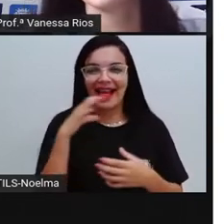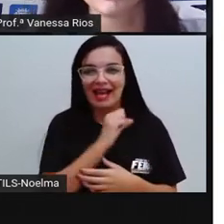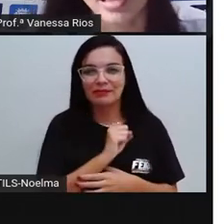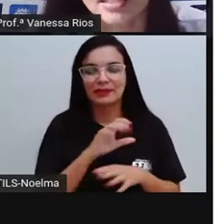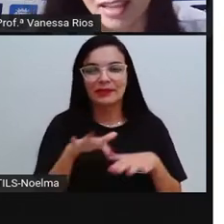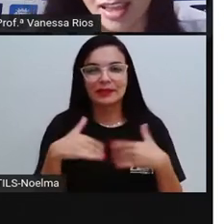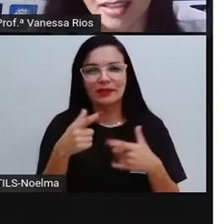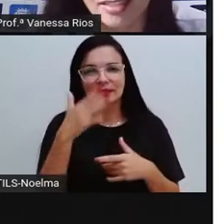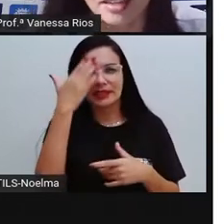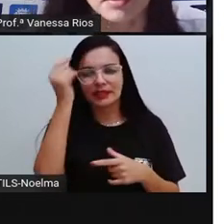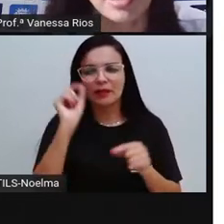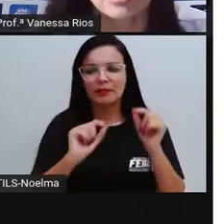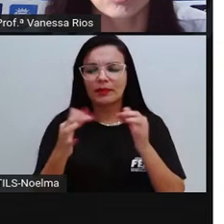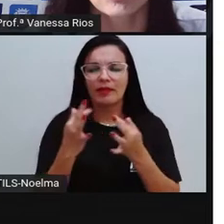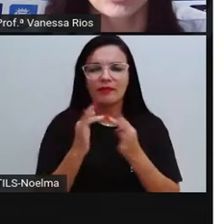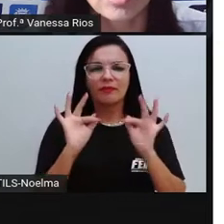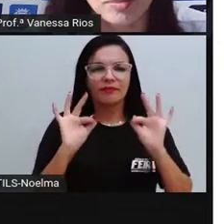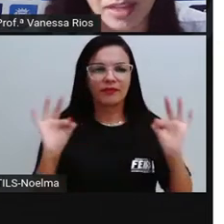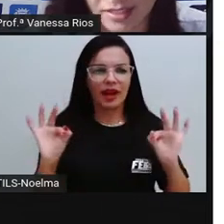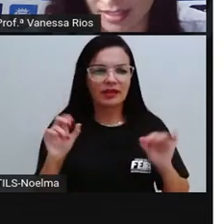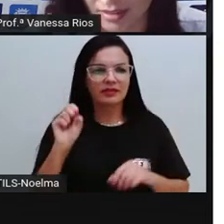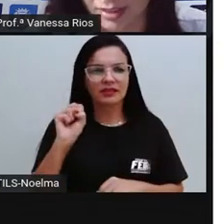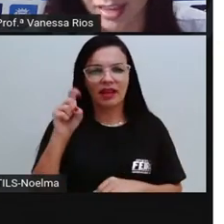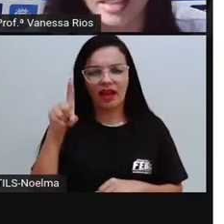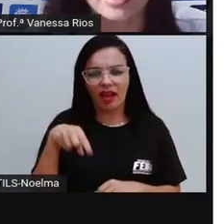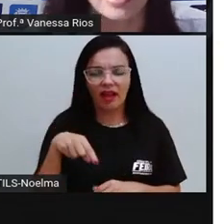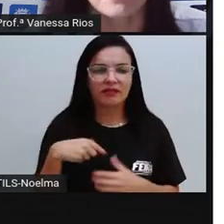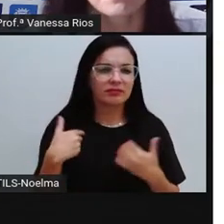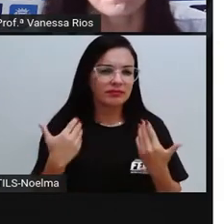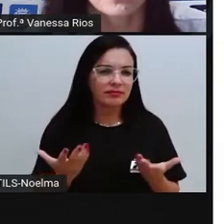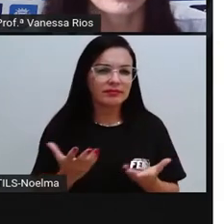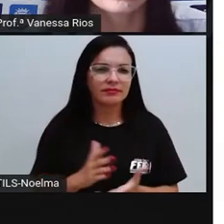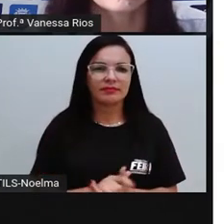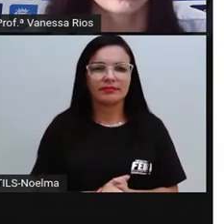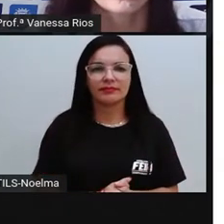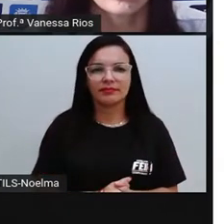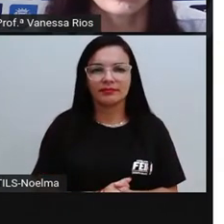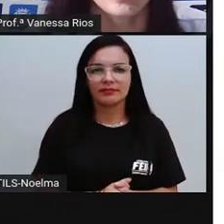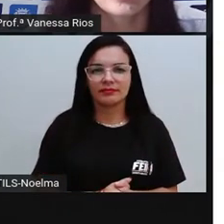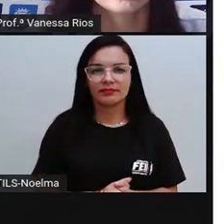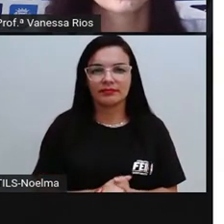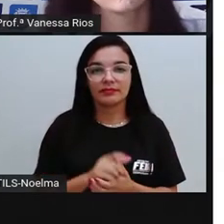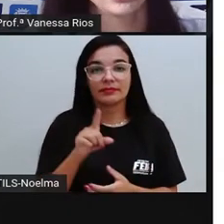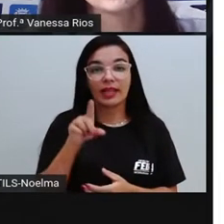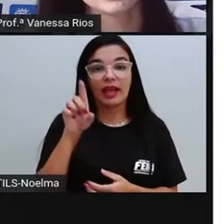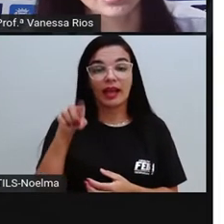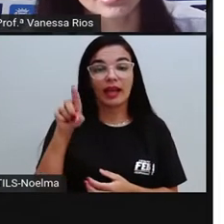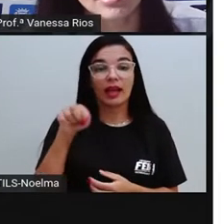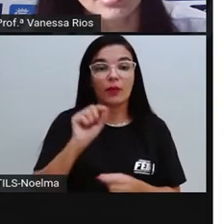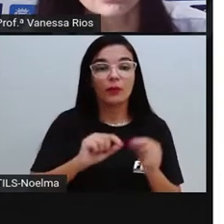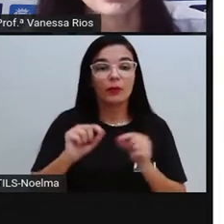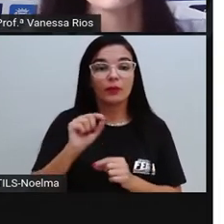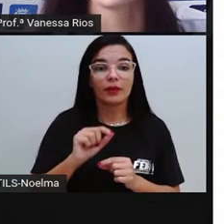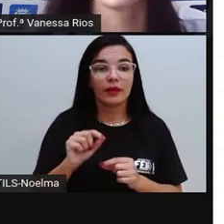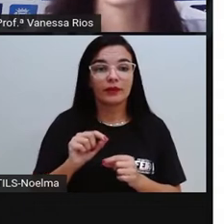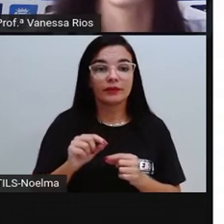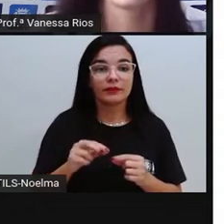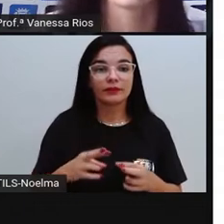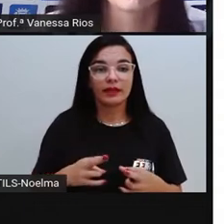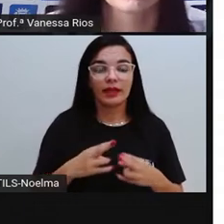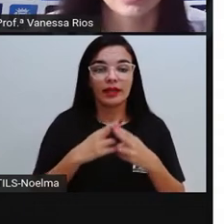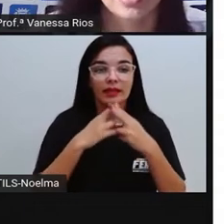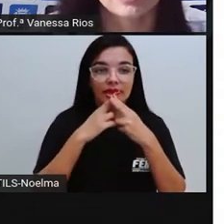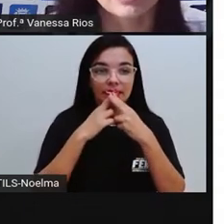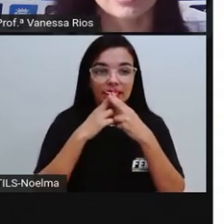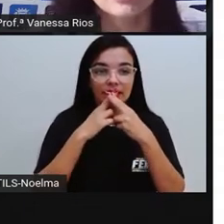que tipo de frase é essa, não é? Que tipo de expressão é essa? Olhem só. Essas frases assim, né, com esse